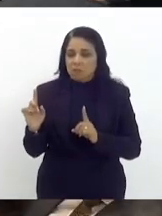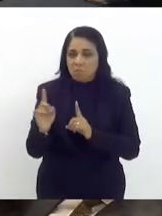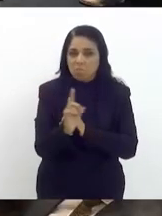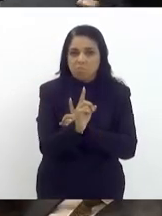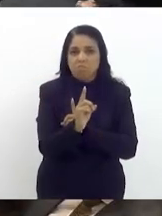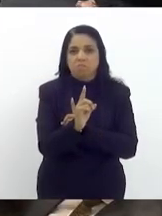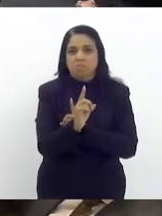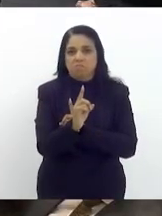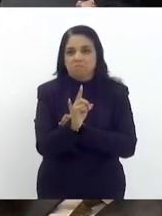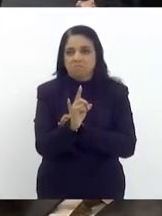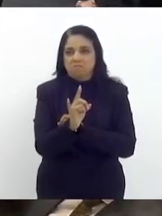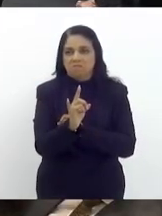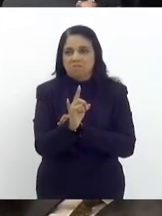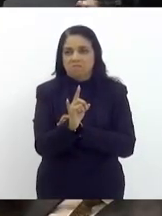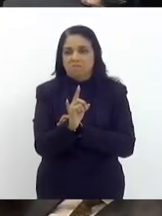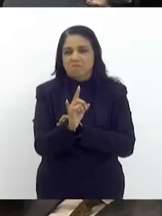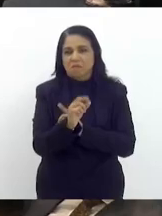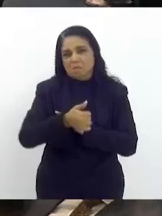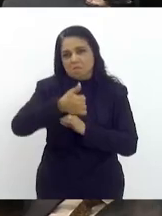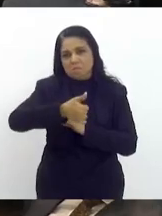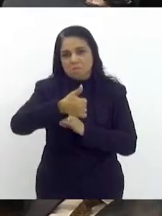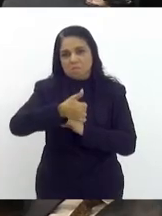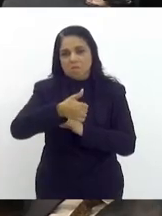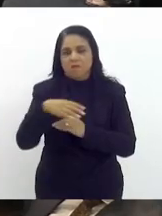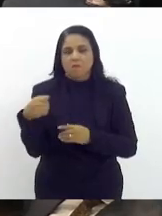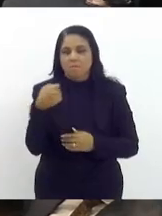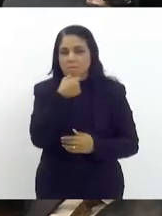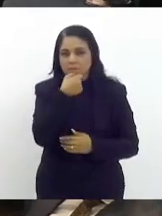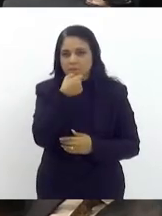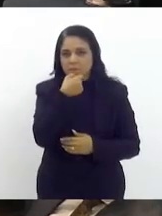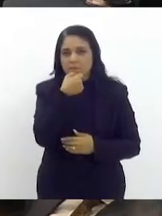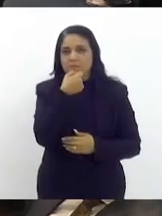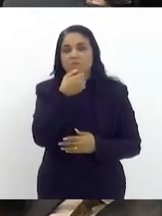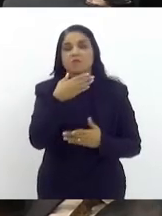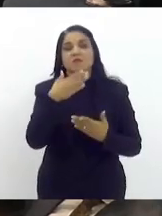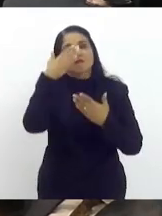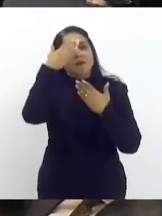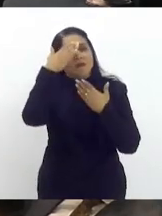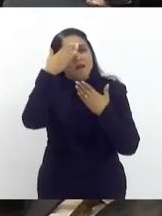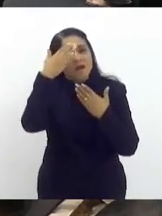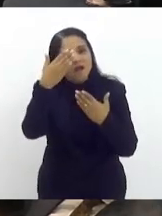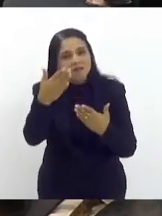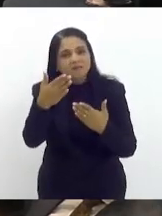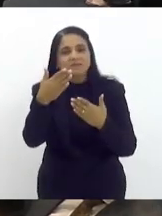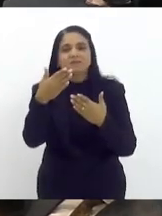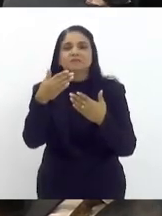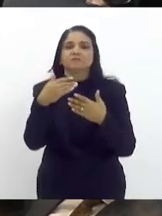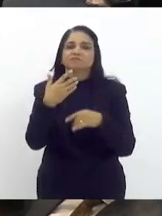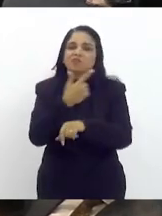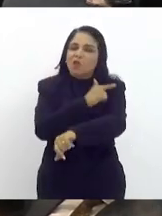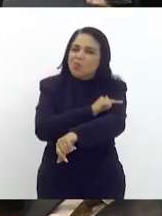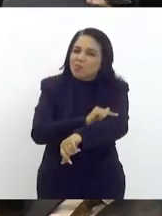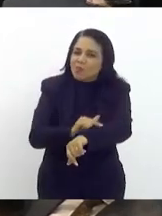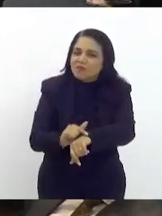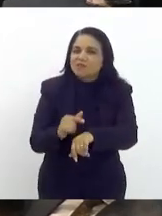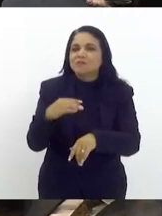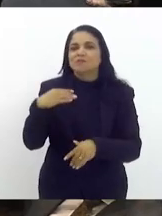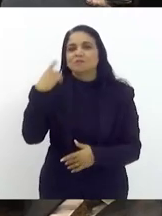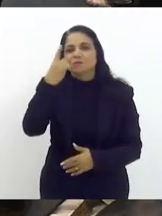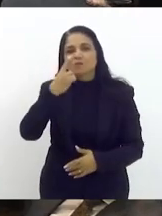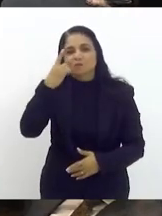ela já estava ali no microfone posicionada agradecendo a gentileza de sempre do deputado Carlos Mink